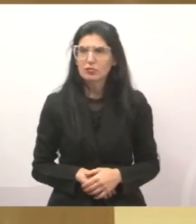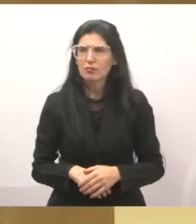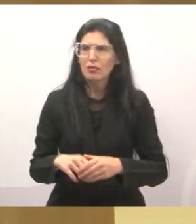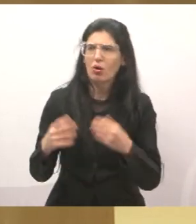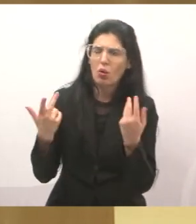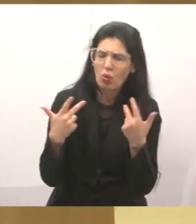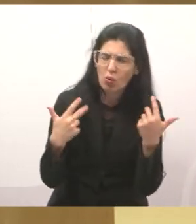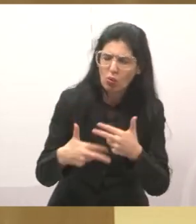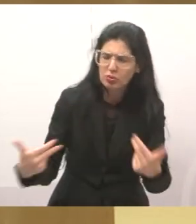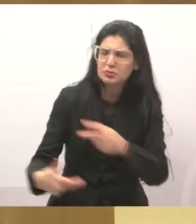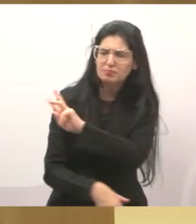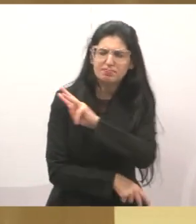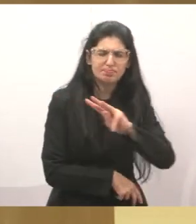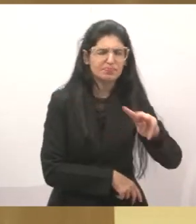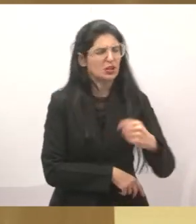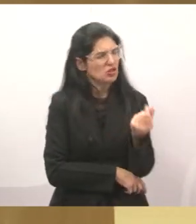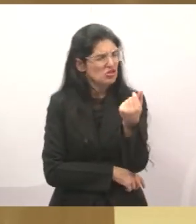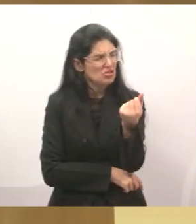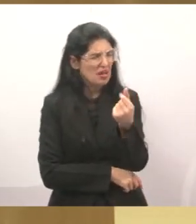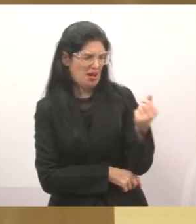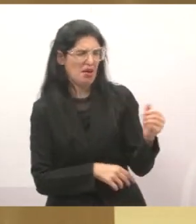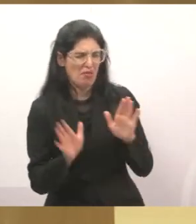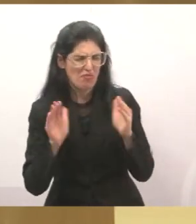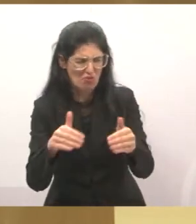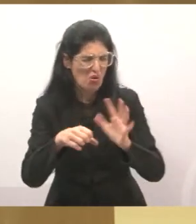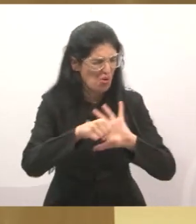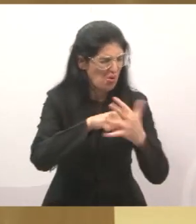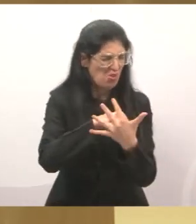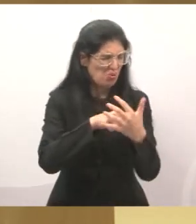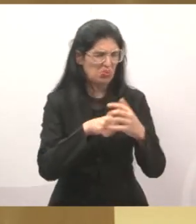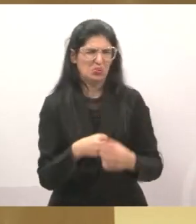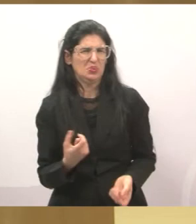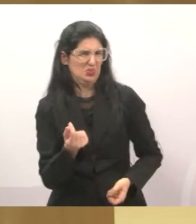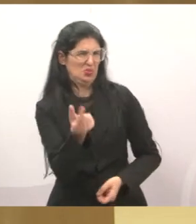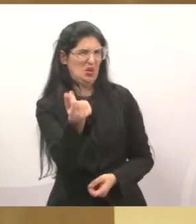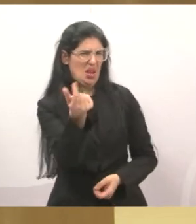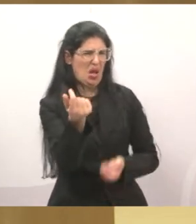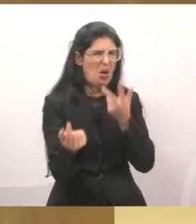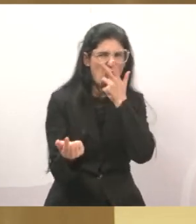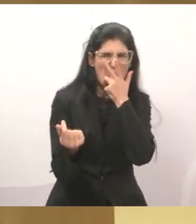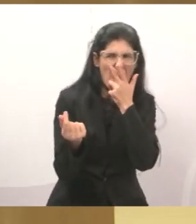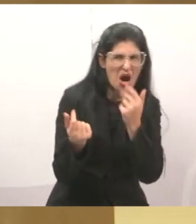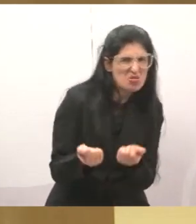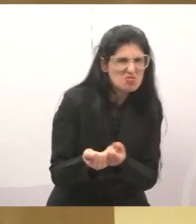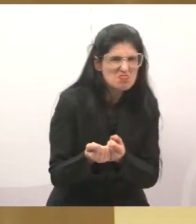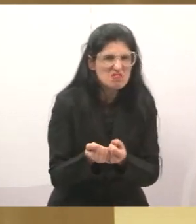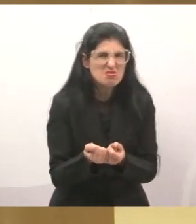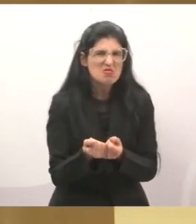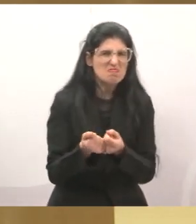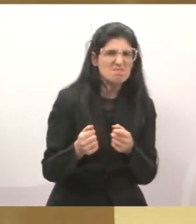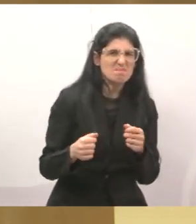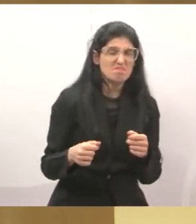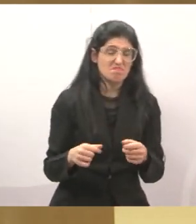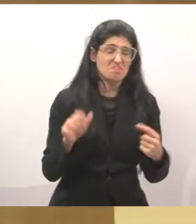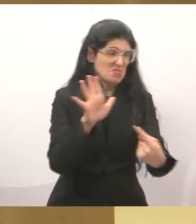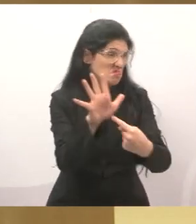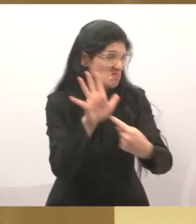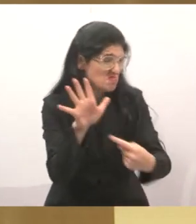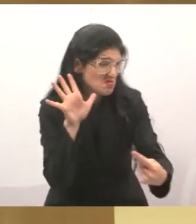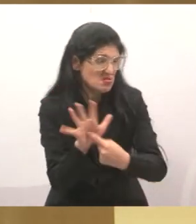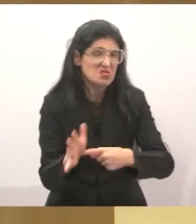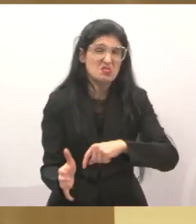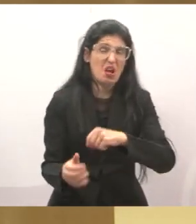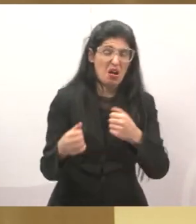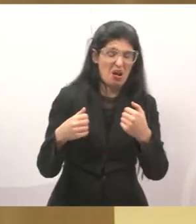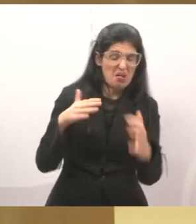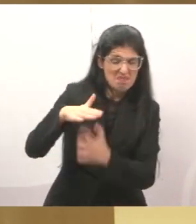mesmo. Dinheiro que veio para a saúde, para o tratamento do Covid. Parece que uma parte foi repassada para a JTU, enfim. A gente não quer fazer nenhum tipo